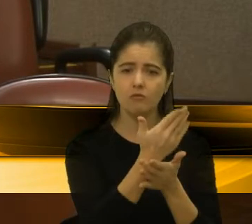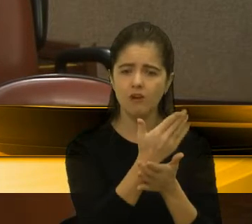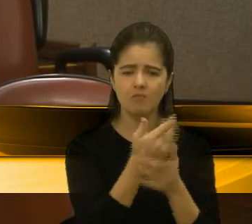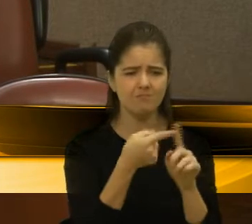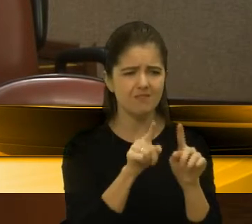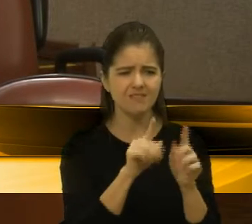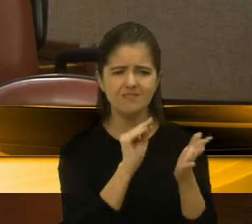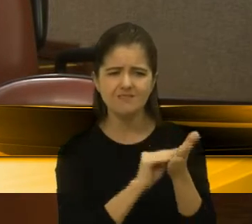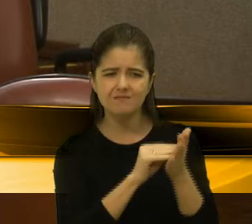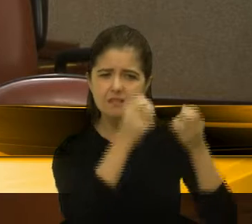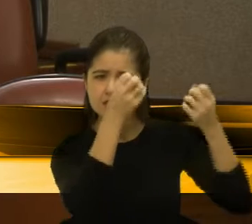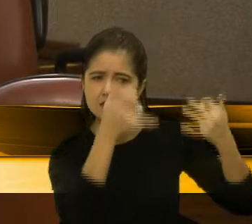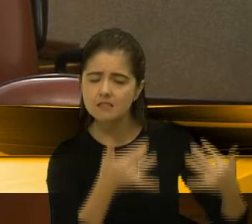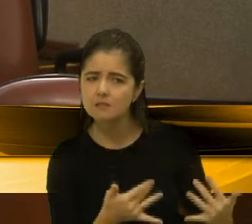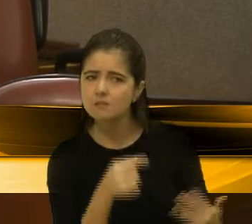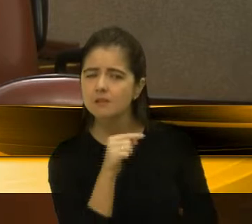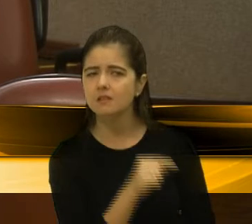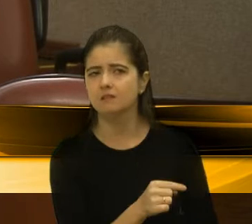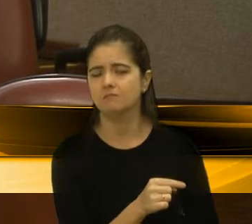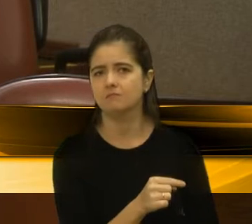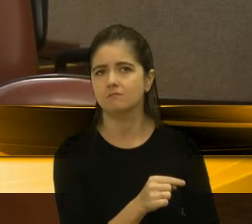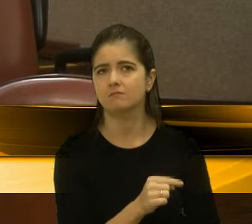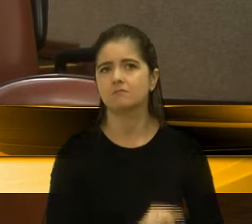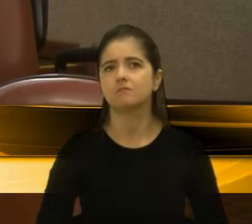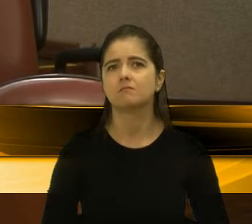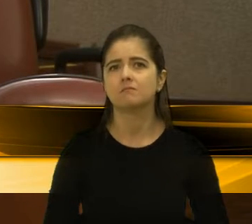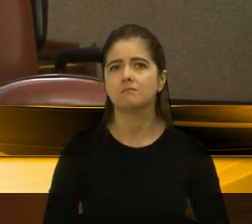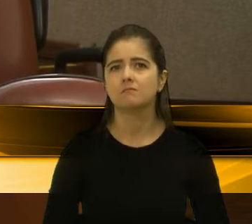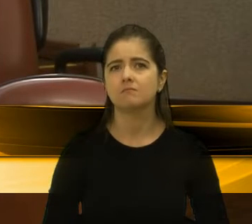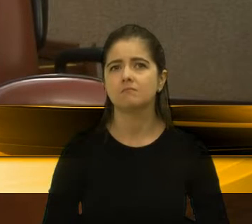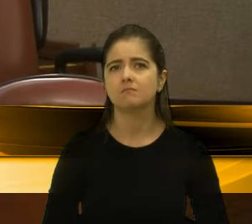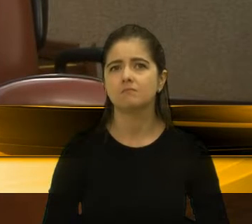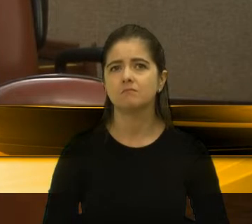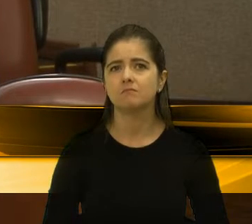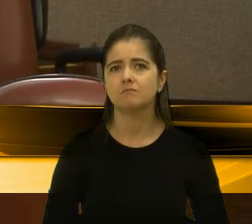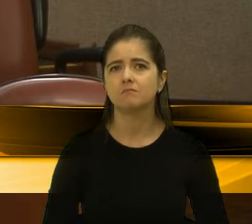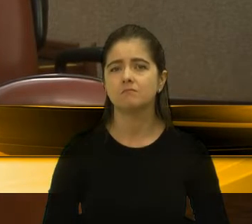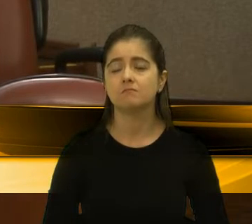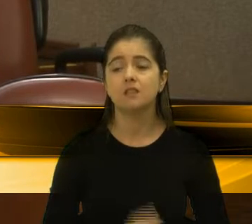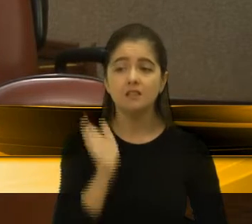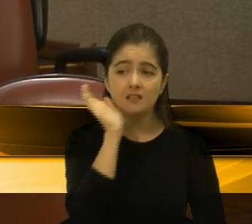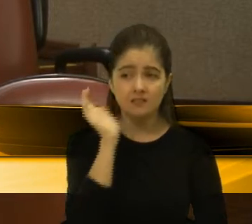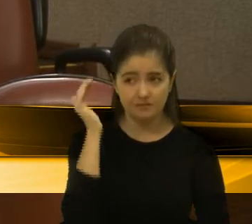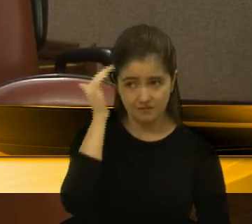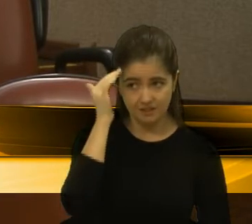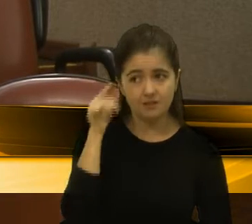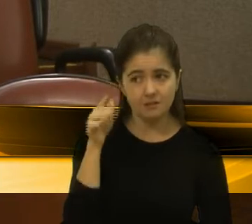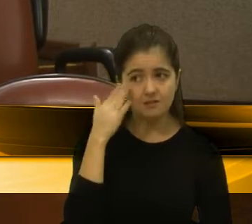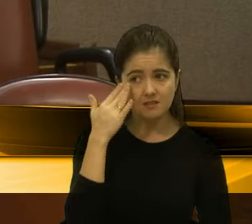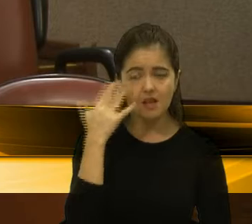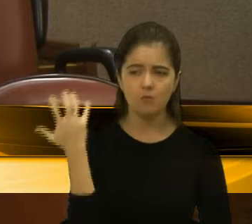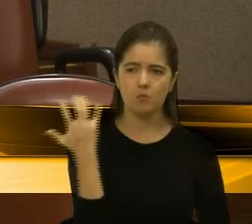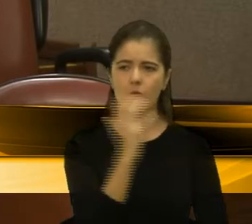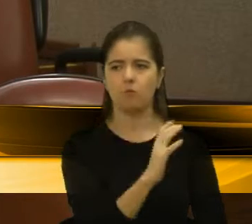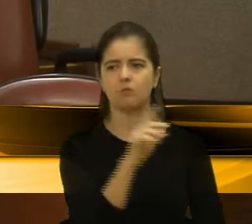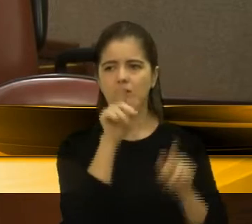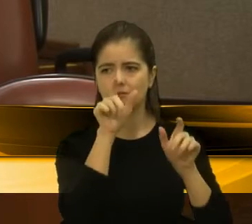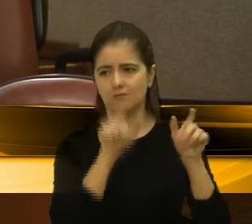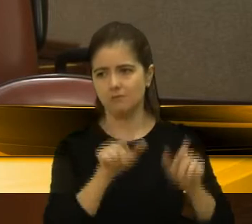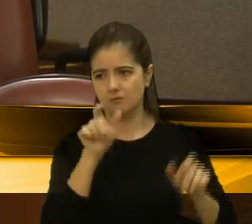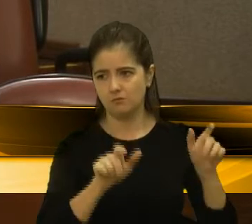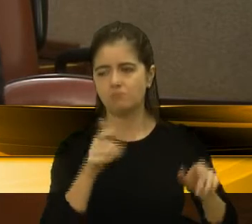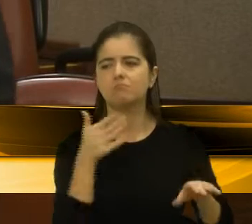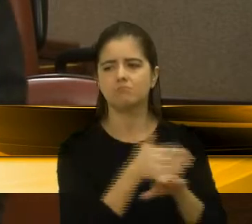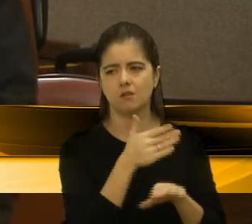explicada, com posições já, vereador Felipe, contrárias, de pessoas que inclusive